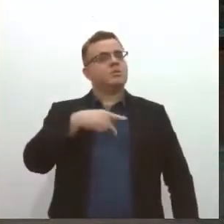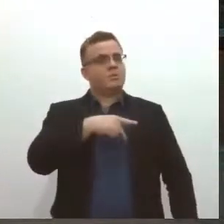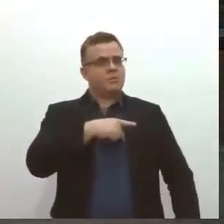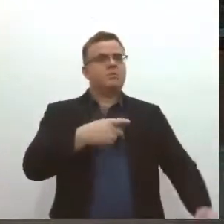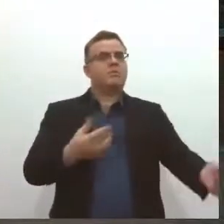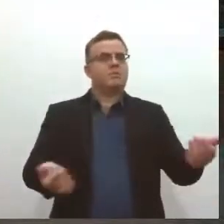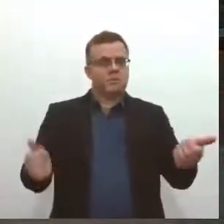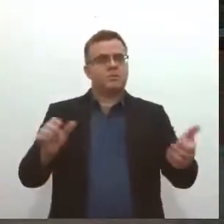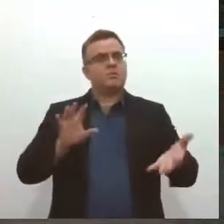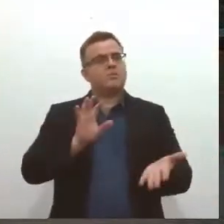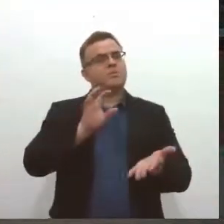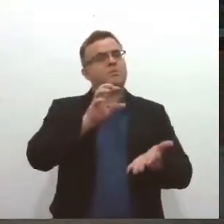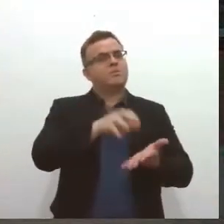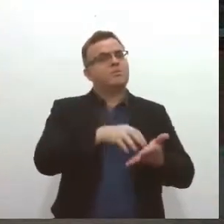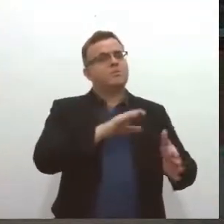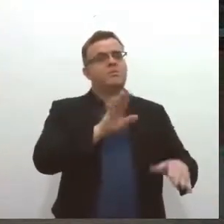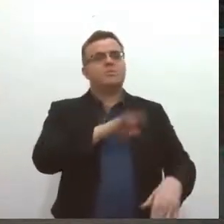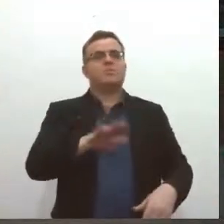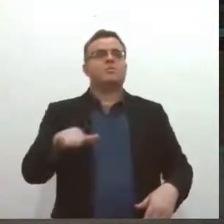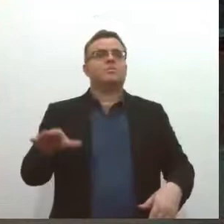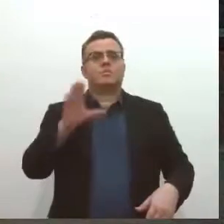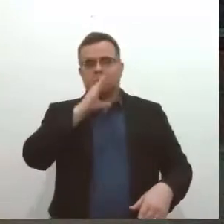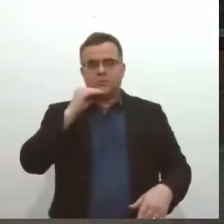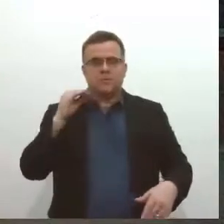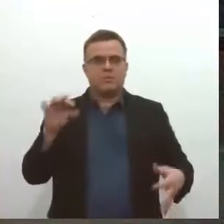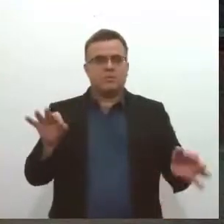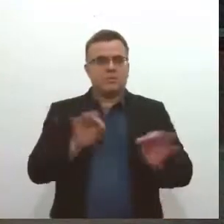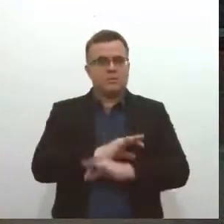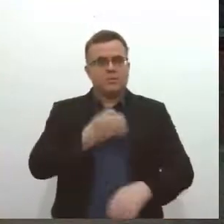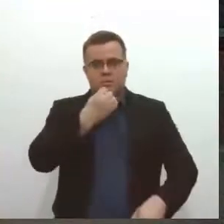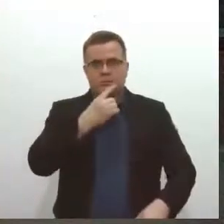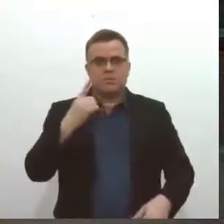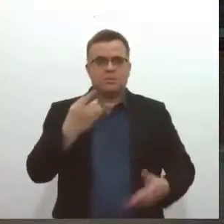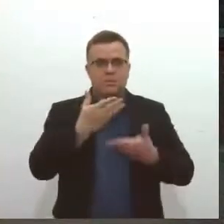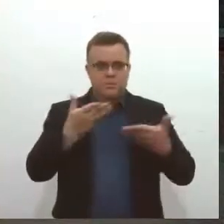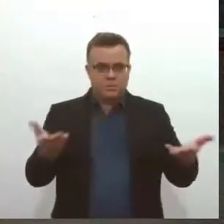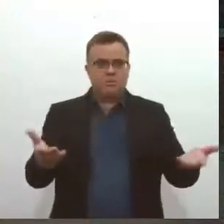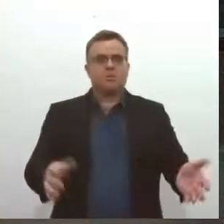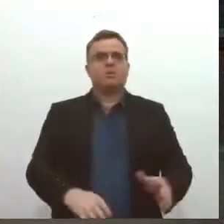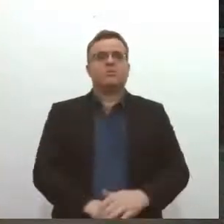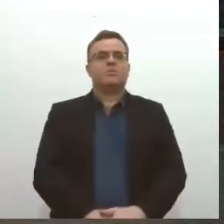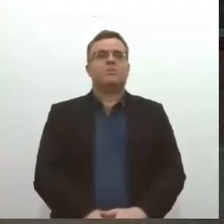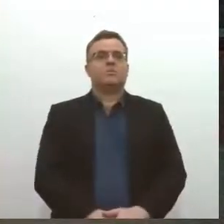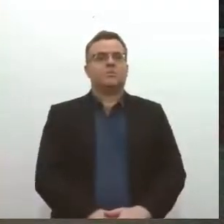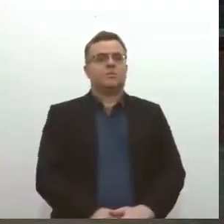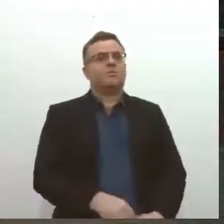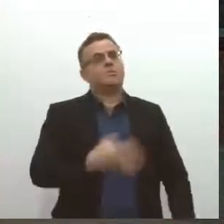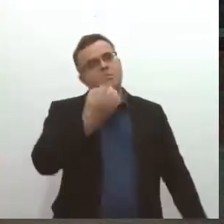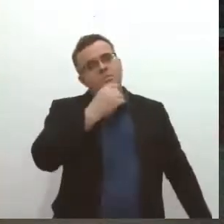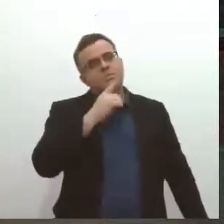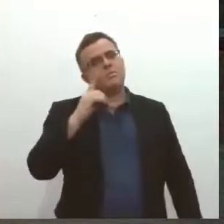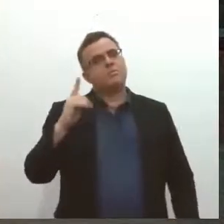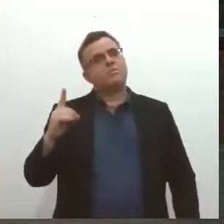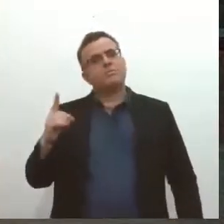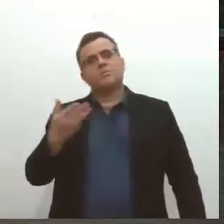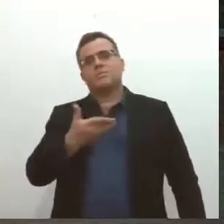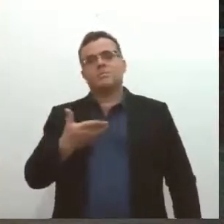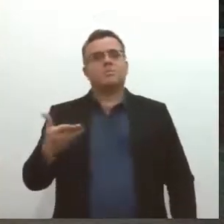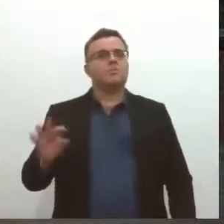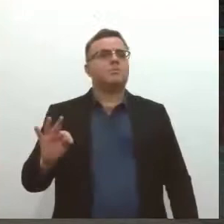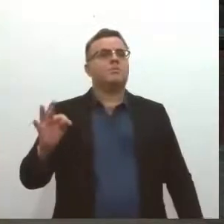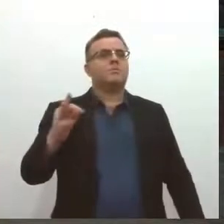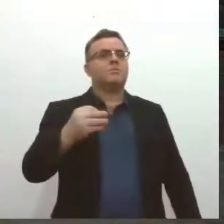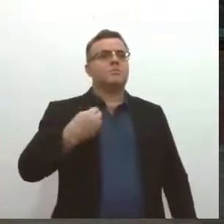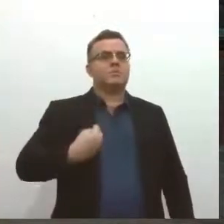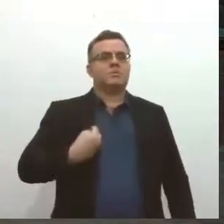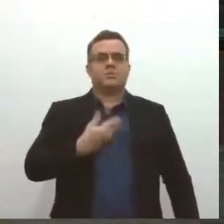Operacional da Infância e da Adolescência. Bom dia, doutora Lílian. Bom dia, bom dia a todos que estão